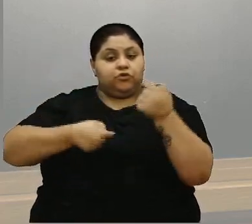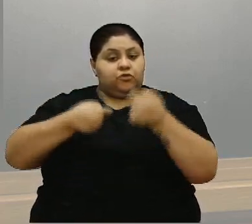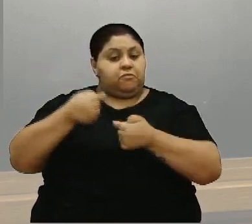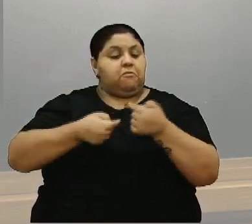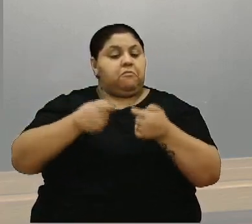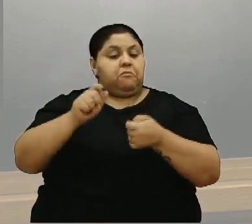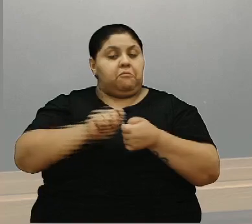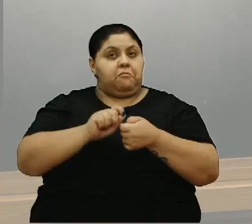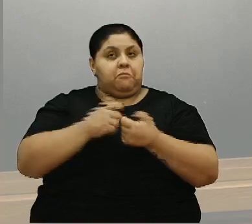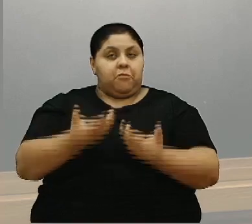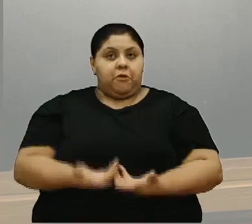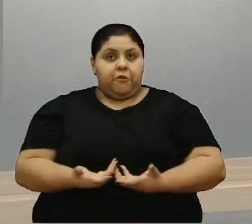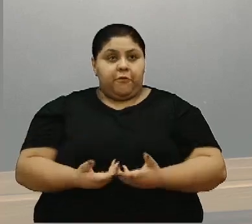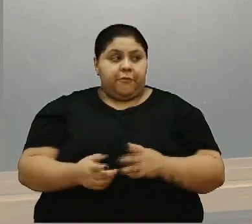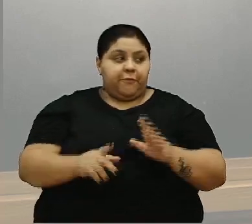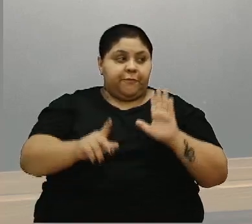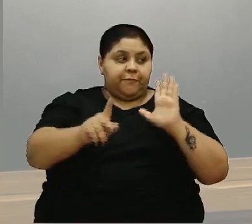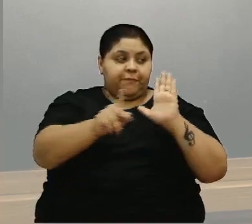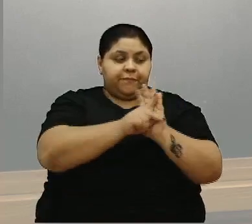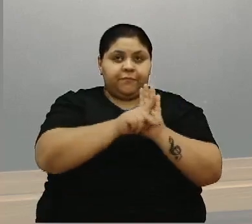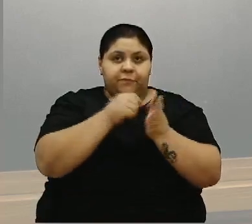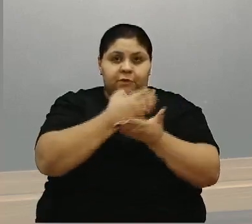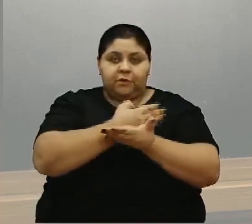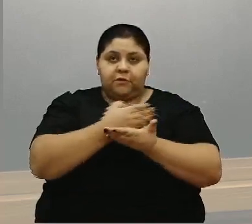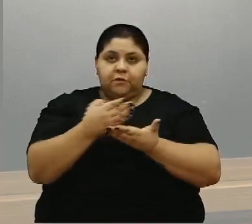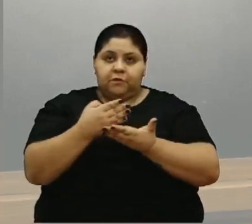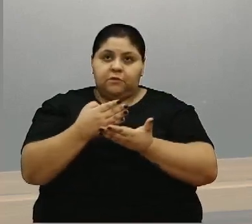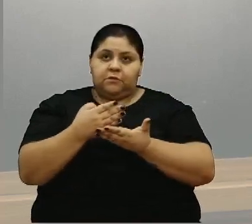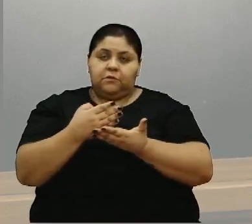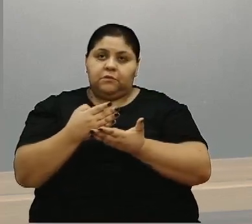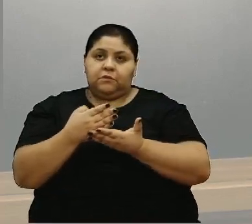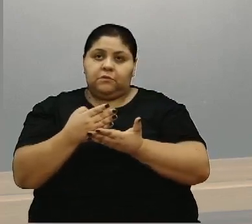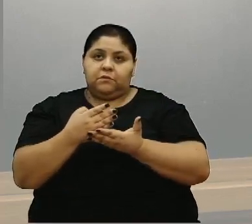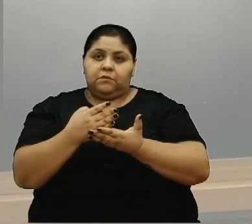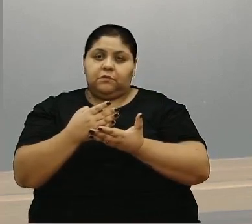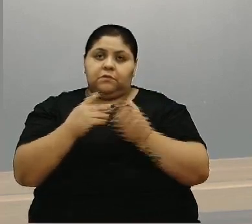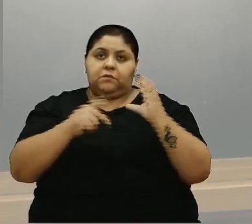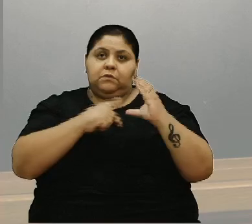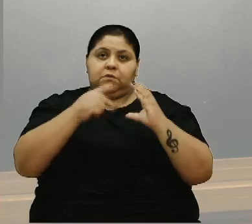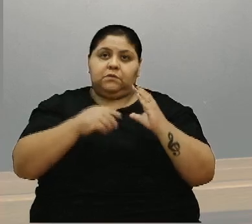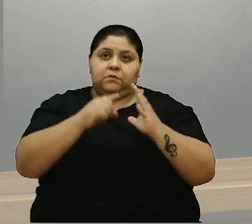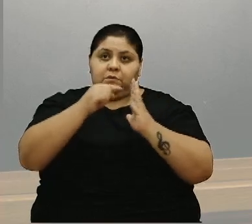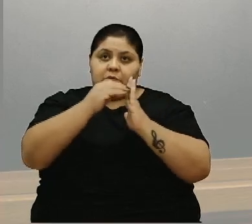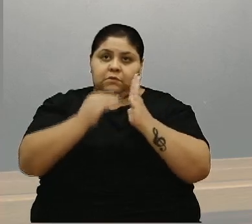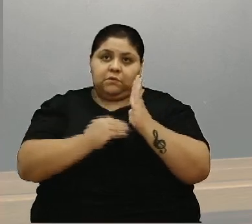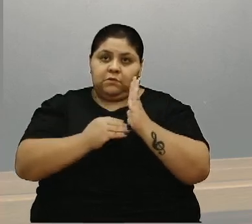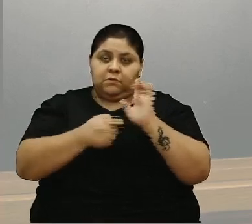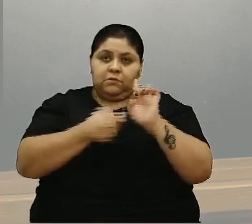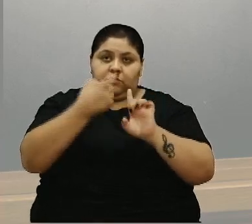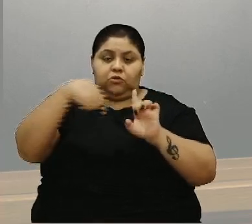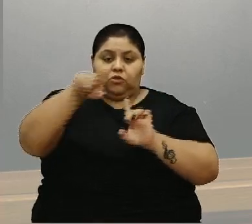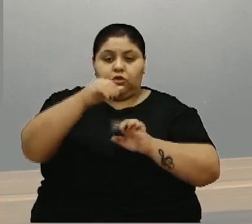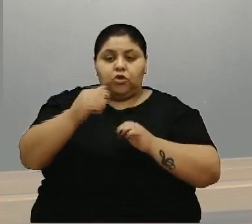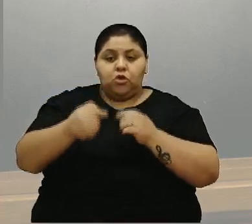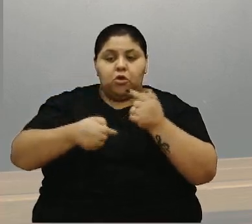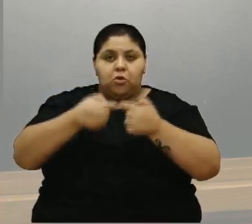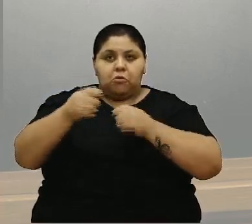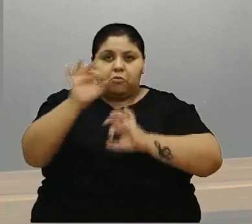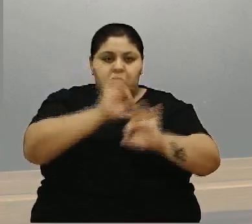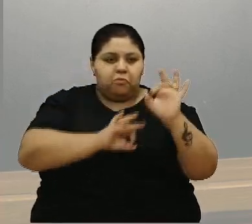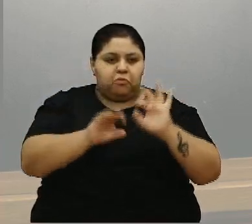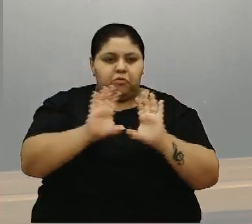feito, esse projeto entrou na Câmara menos de um mês e nós nos agilizamos todas as